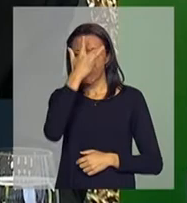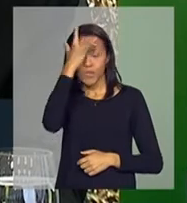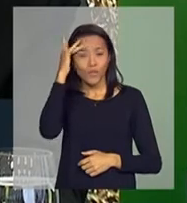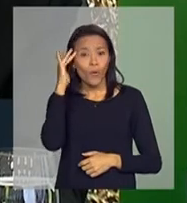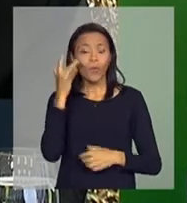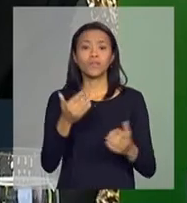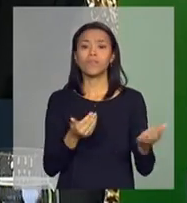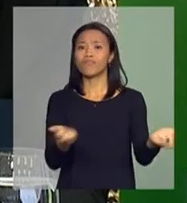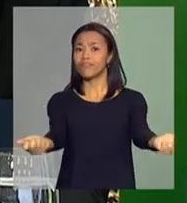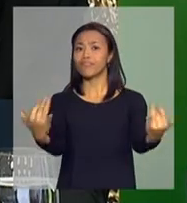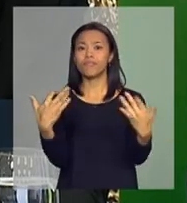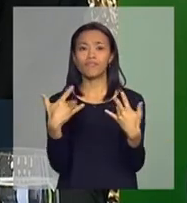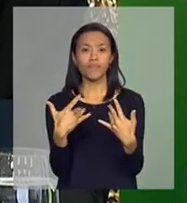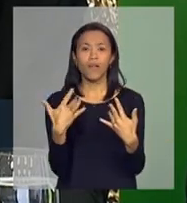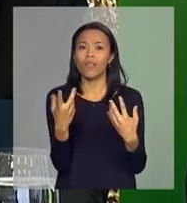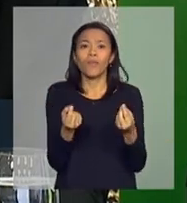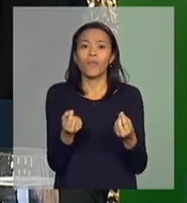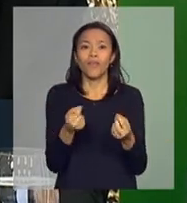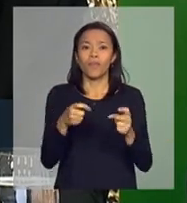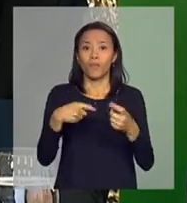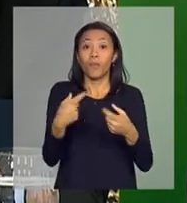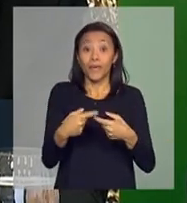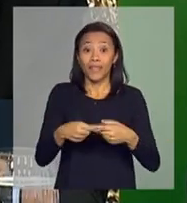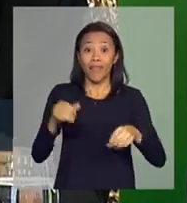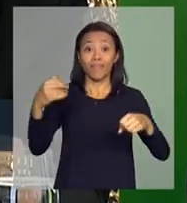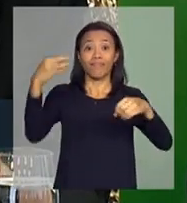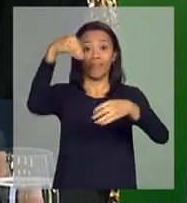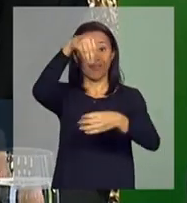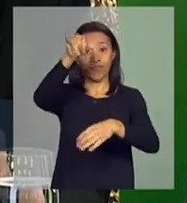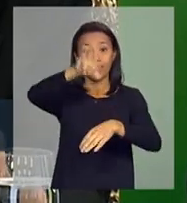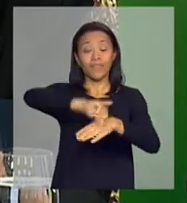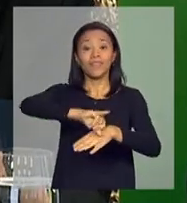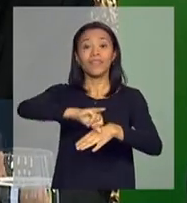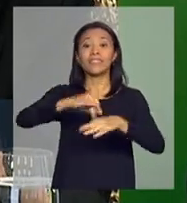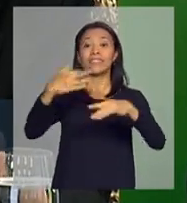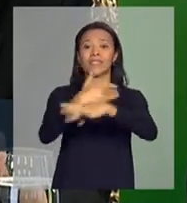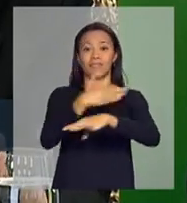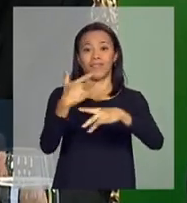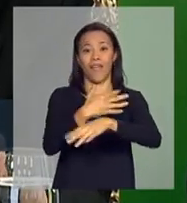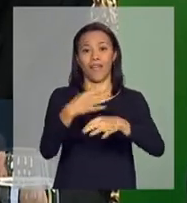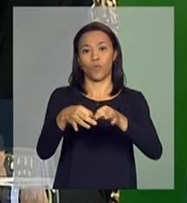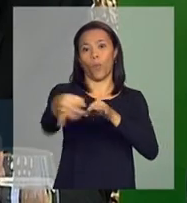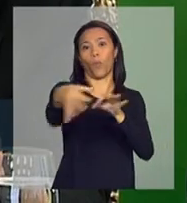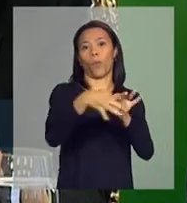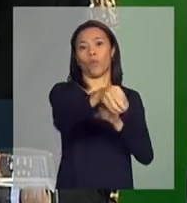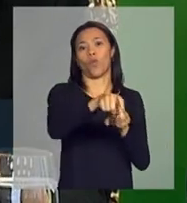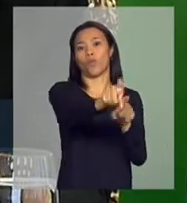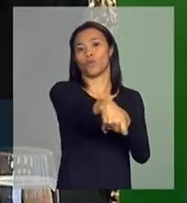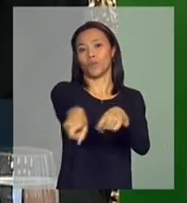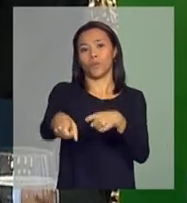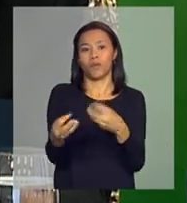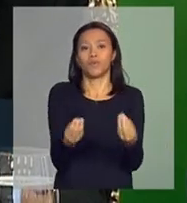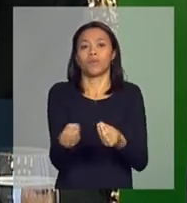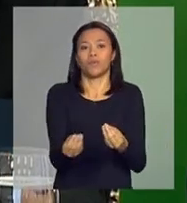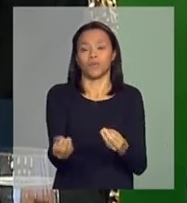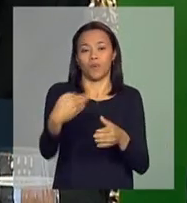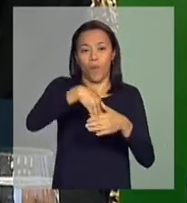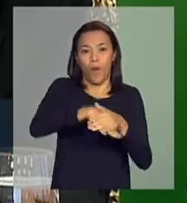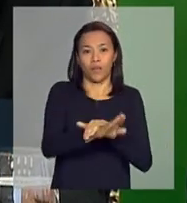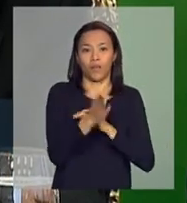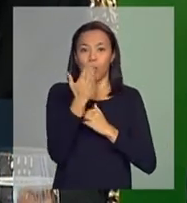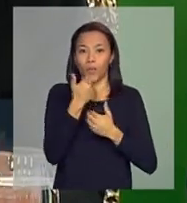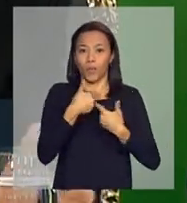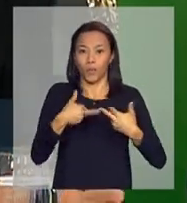Está no centro da cidade, onde a Conab não tem como armazenar produtos agropecuários nesses armazéns. Esses